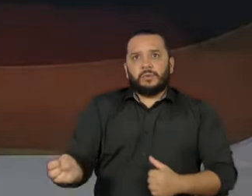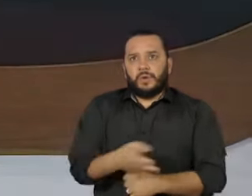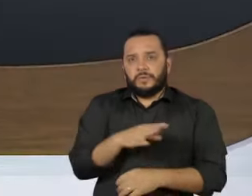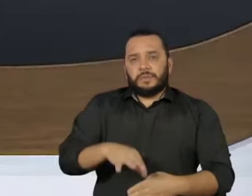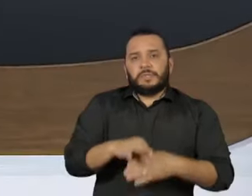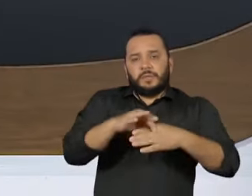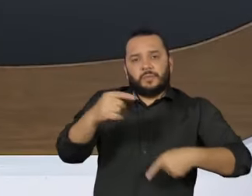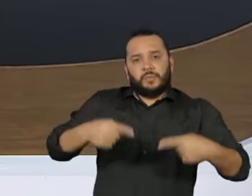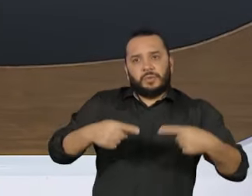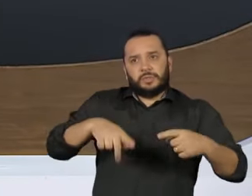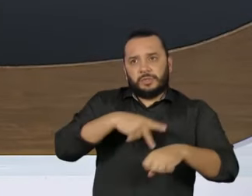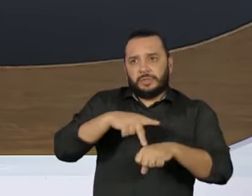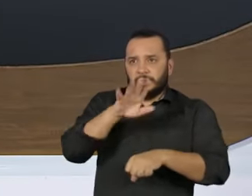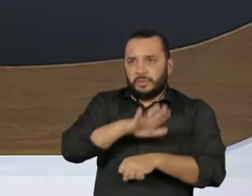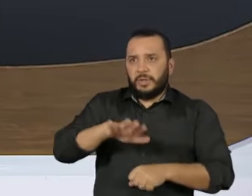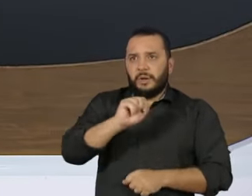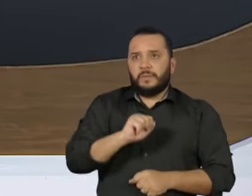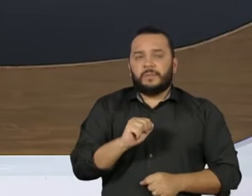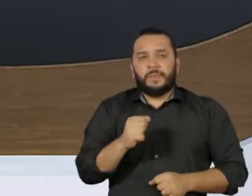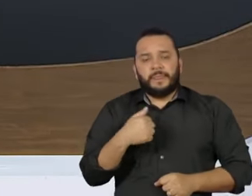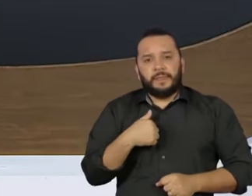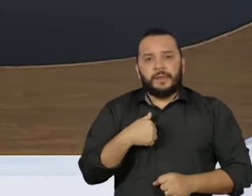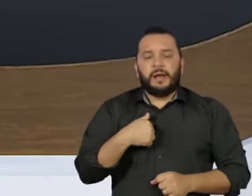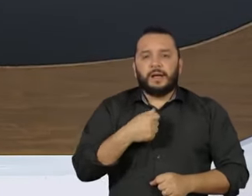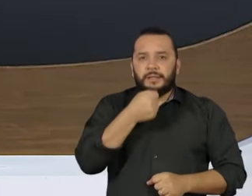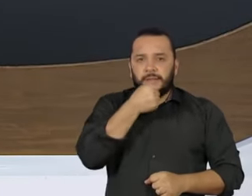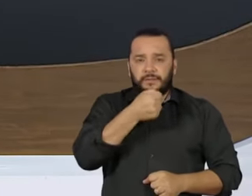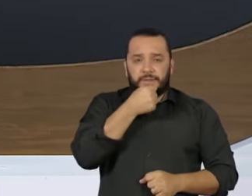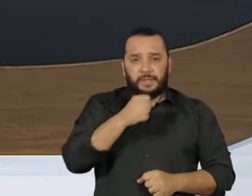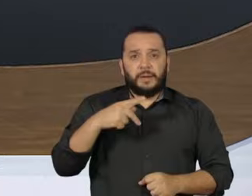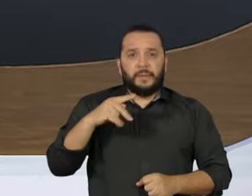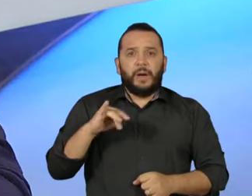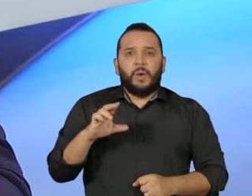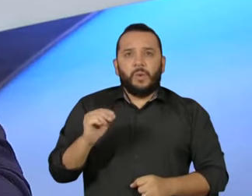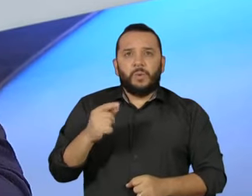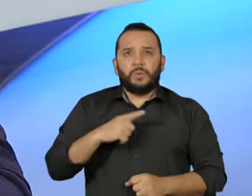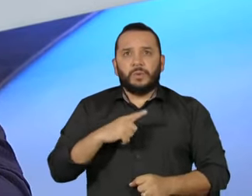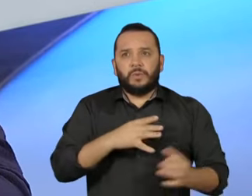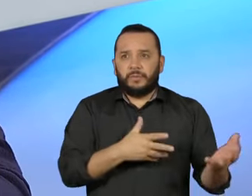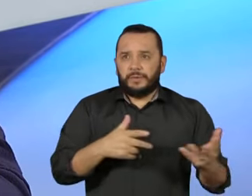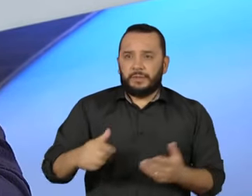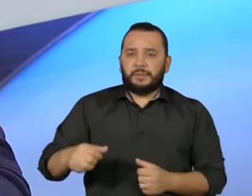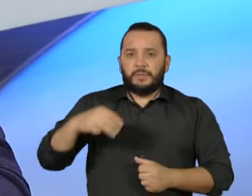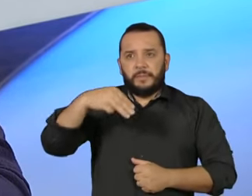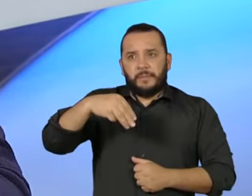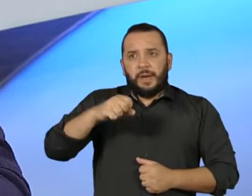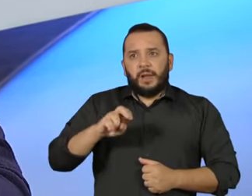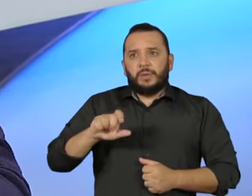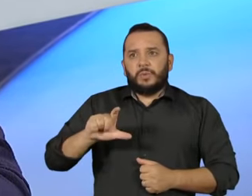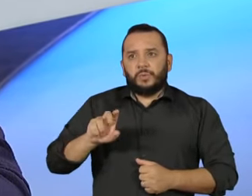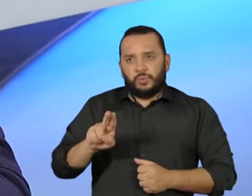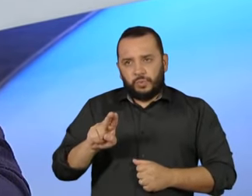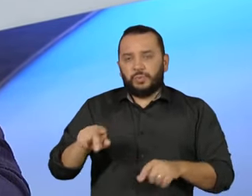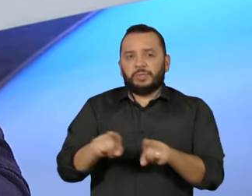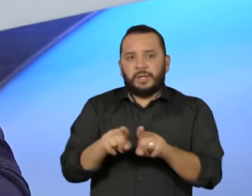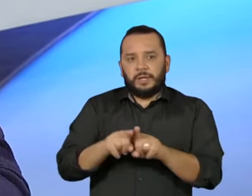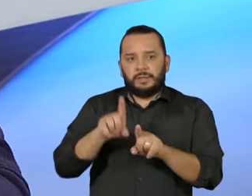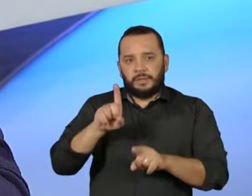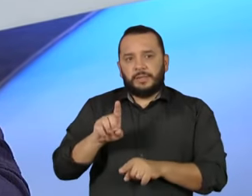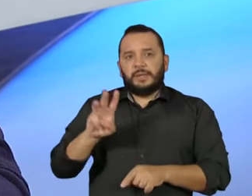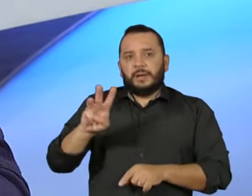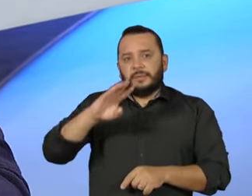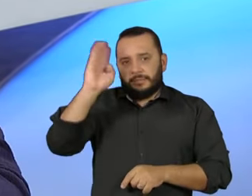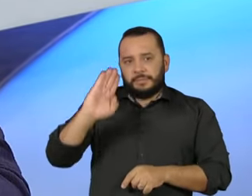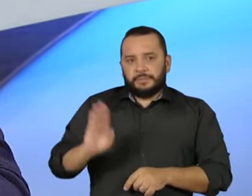Para entrevistar o ex-governador Paulo Artung, nós convidamos Malu Delgado, correspondente da DW Brasil e